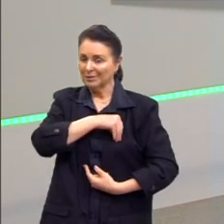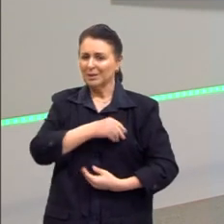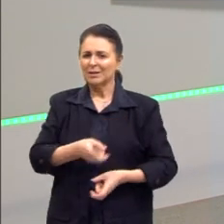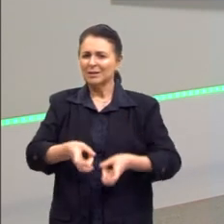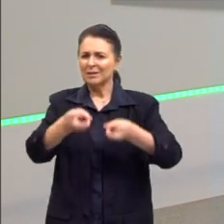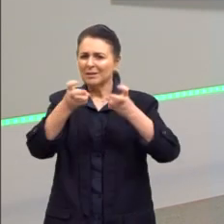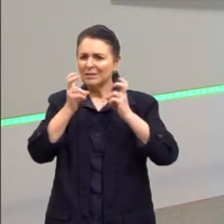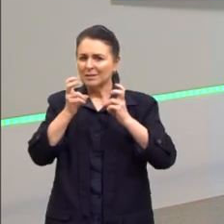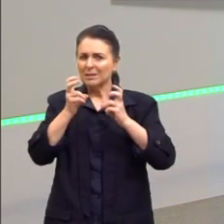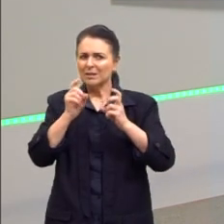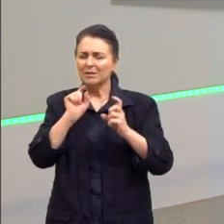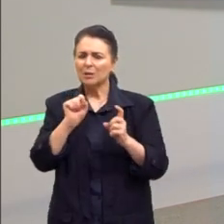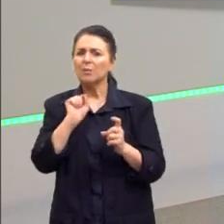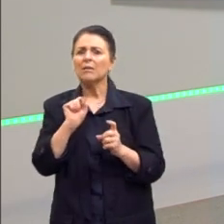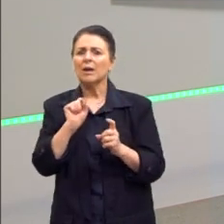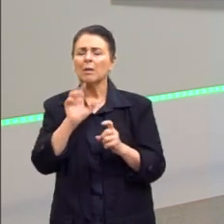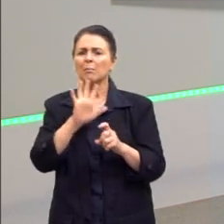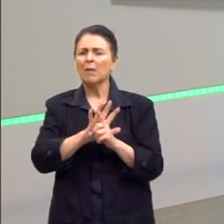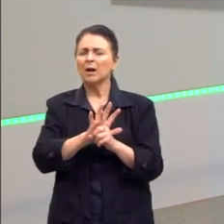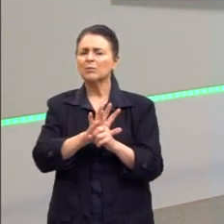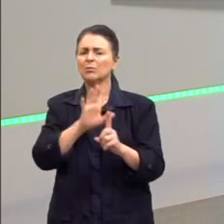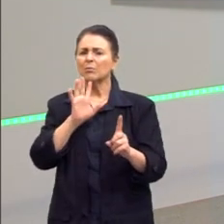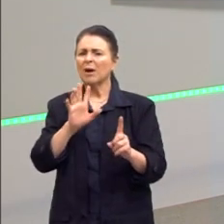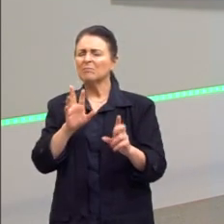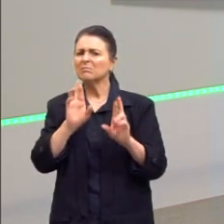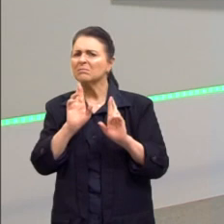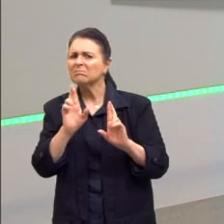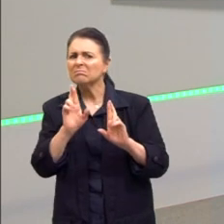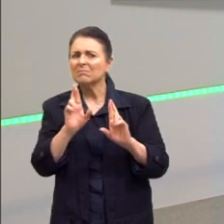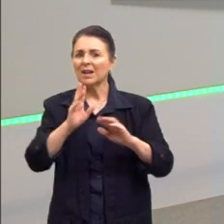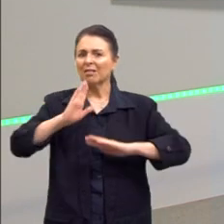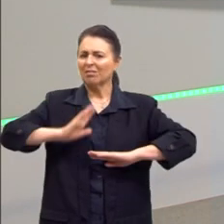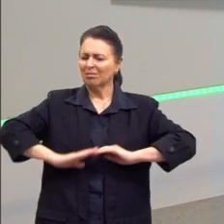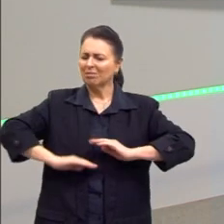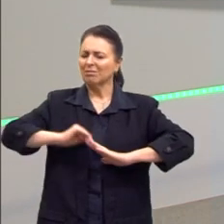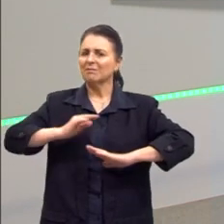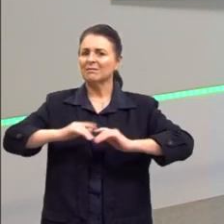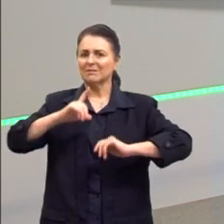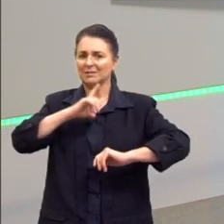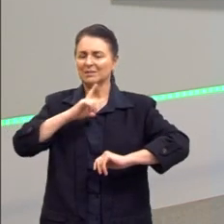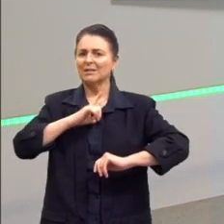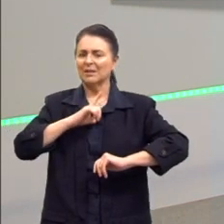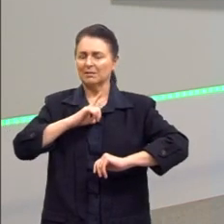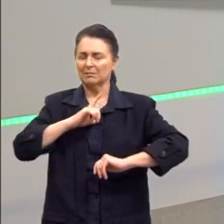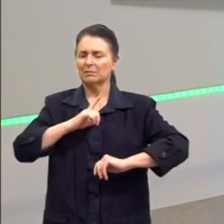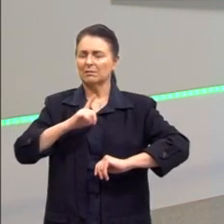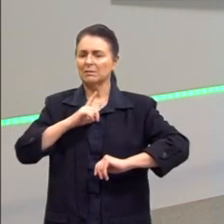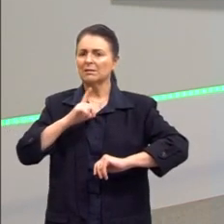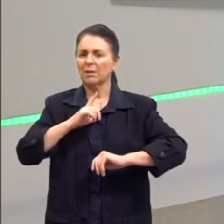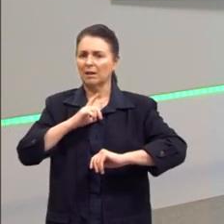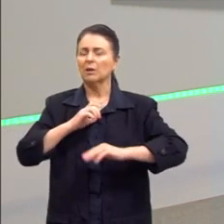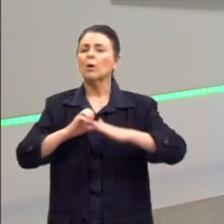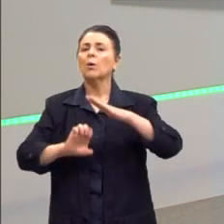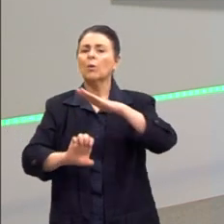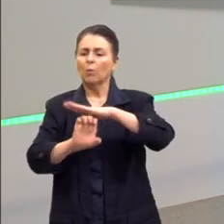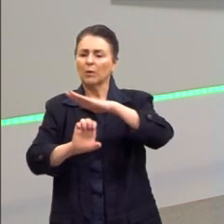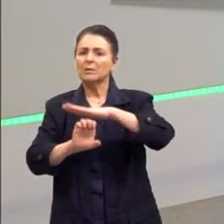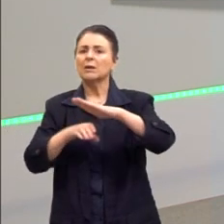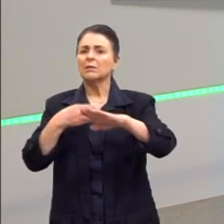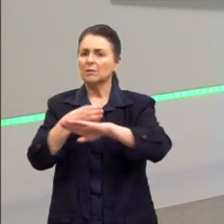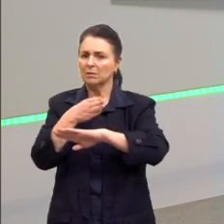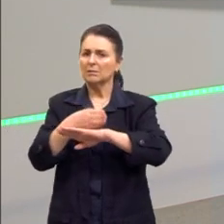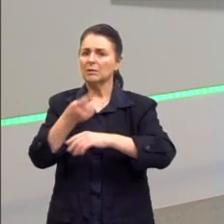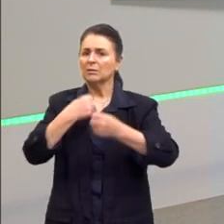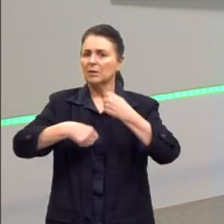mais uma expectativa. Na prática, existe sim, sempre existe intervenção estatal na economia.